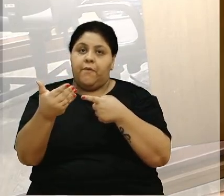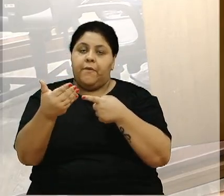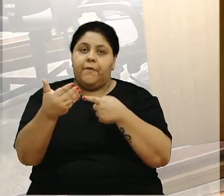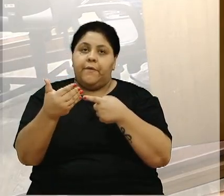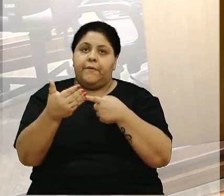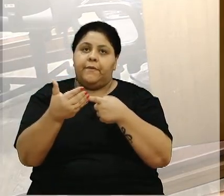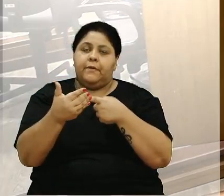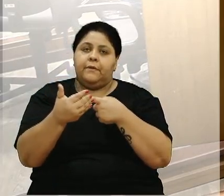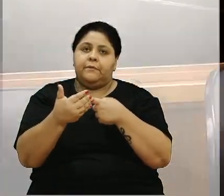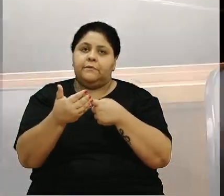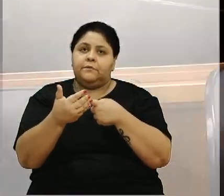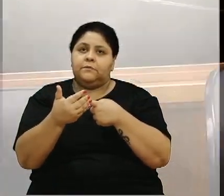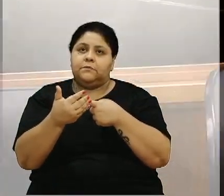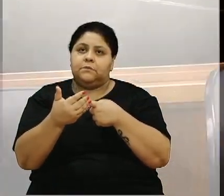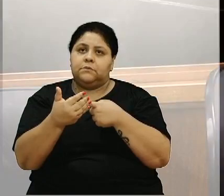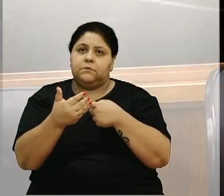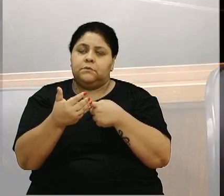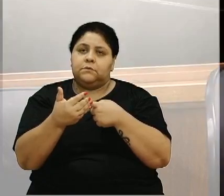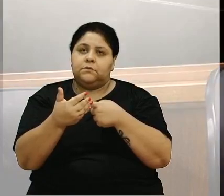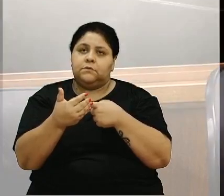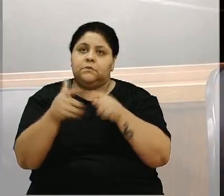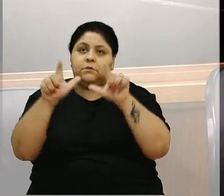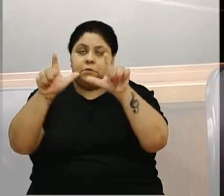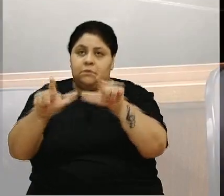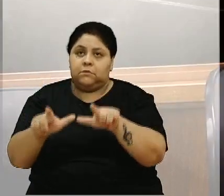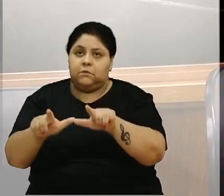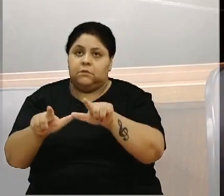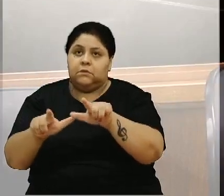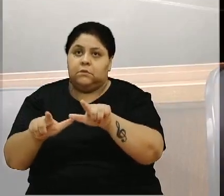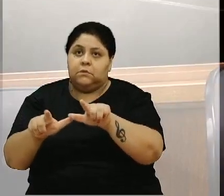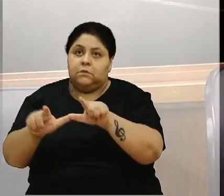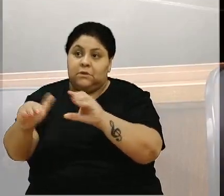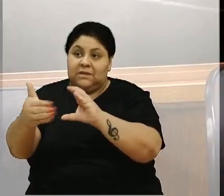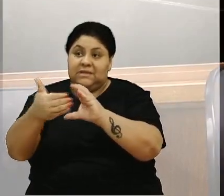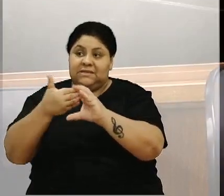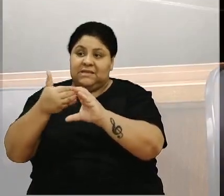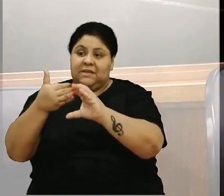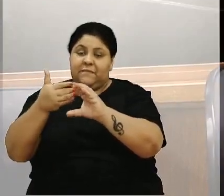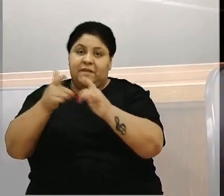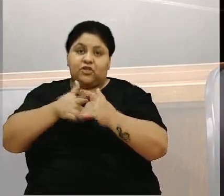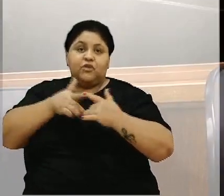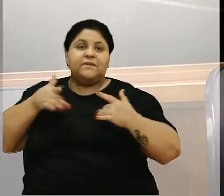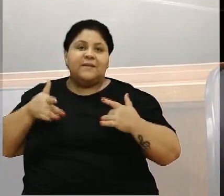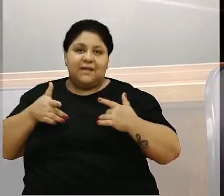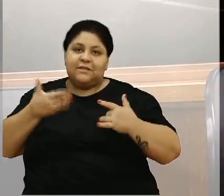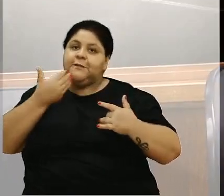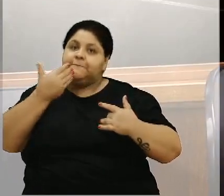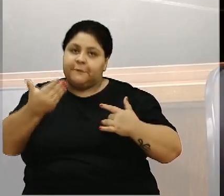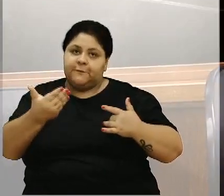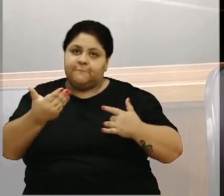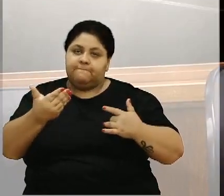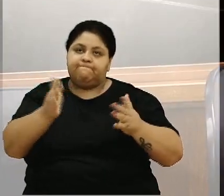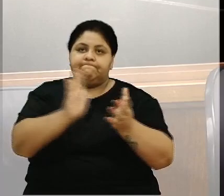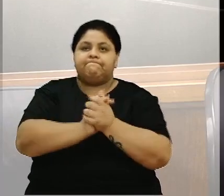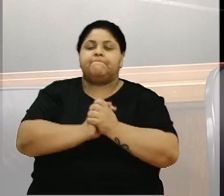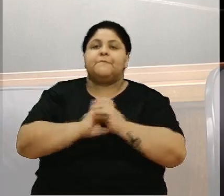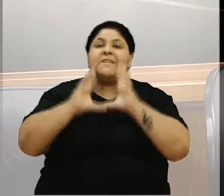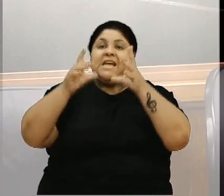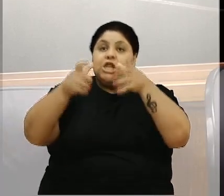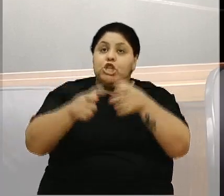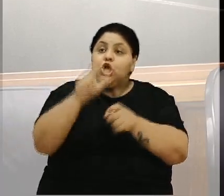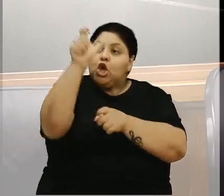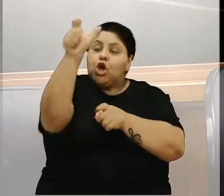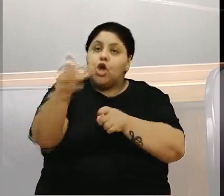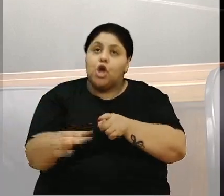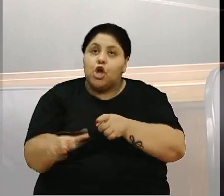espaços que recebem as doações tem pedido. E eu faço um apelo aqui. A todas as pessoas